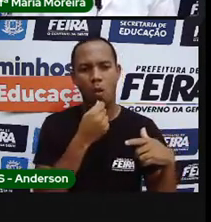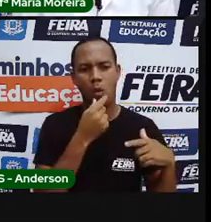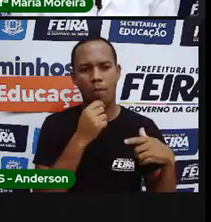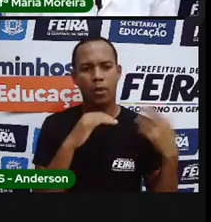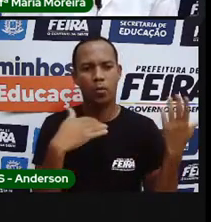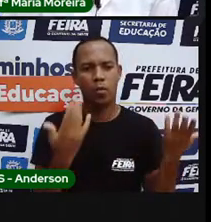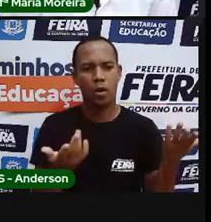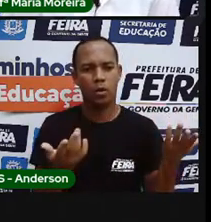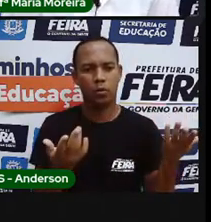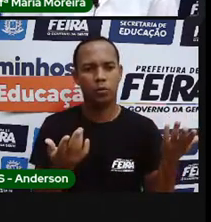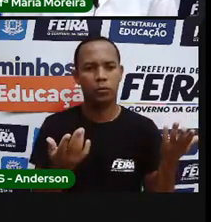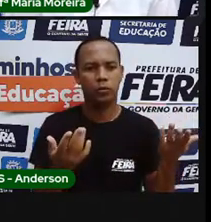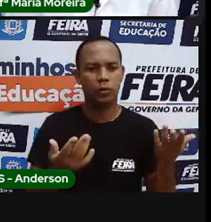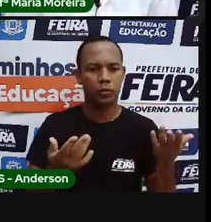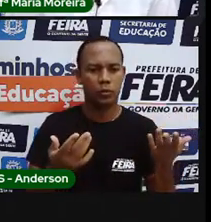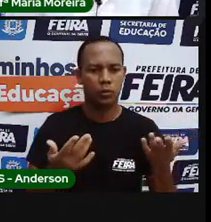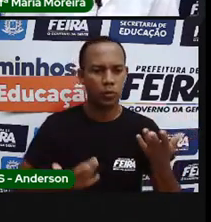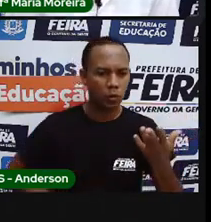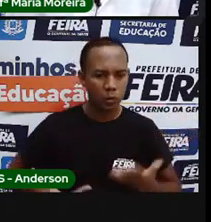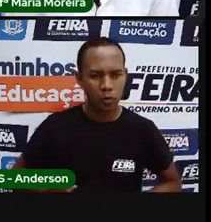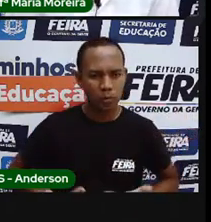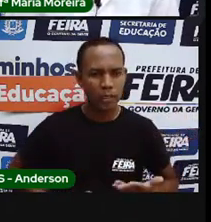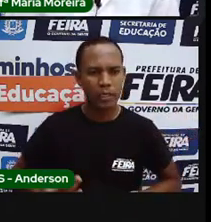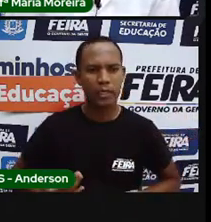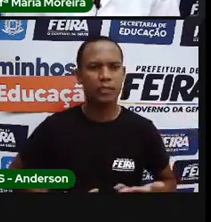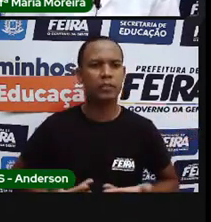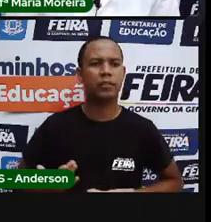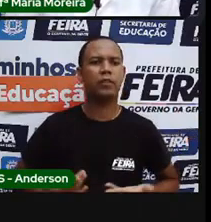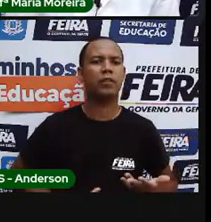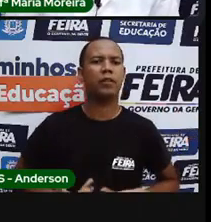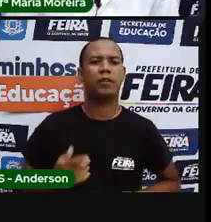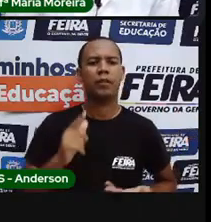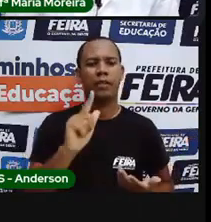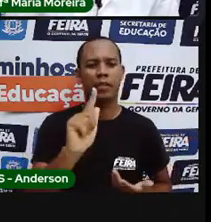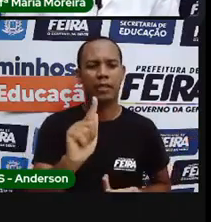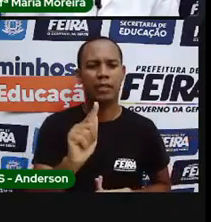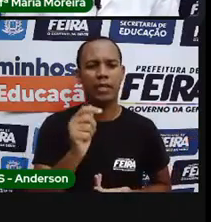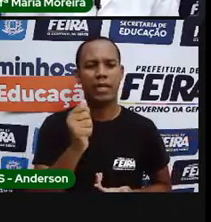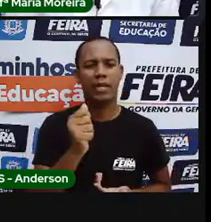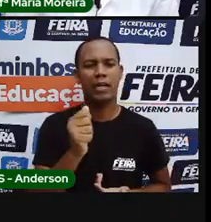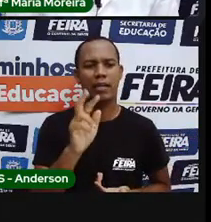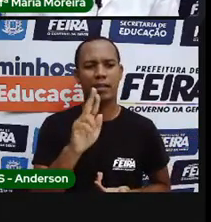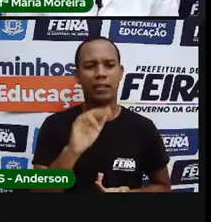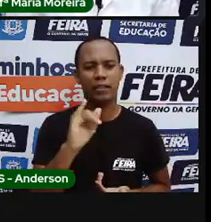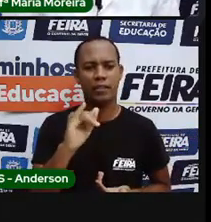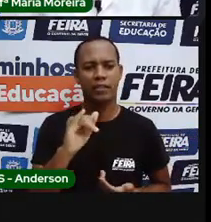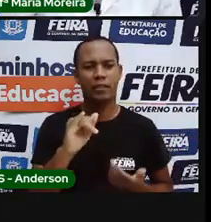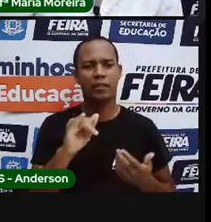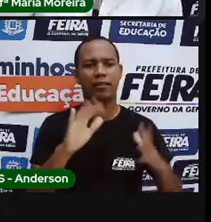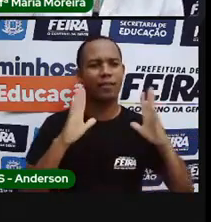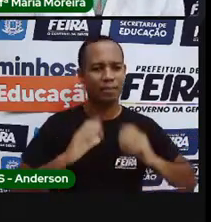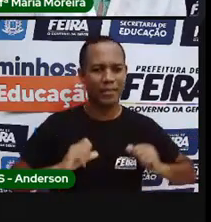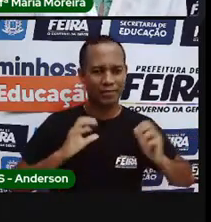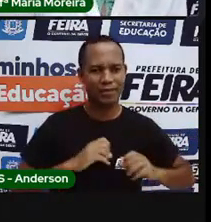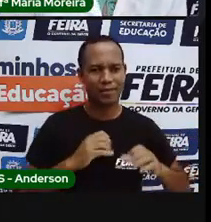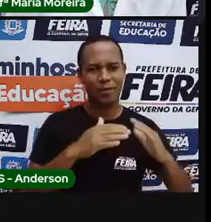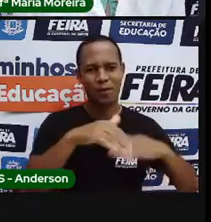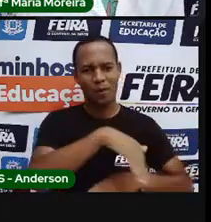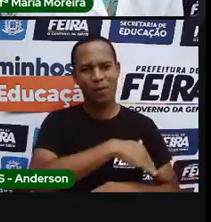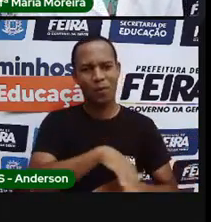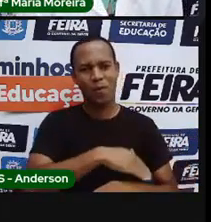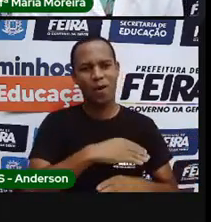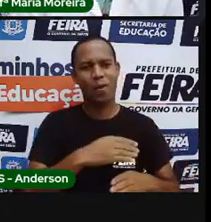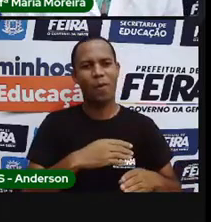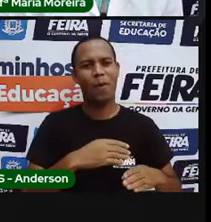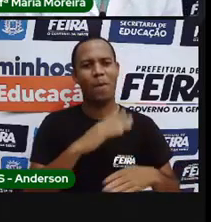correta Ele é um doméstico? Ele é um garim? Ele é um macioleiro? O que ele é? Lembrando aqui para vocês